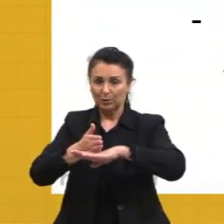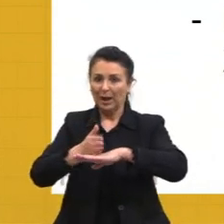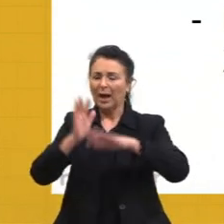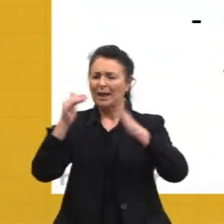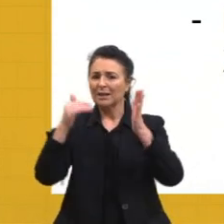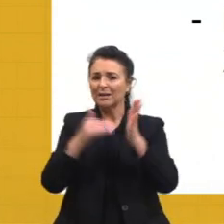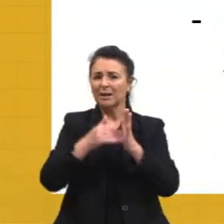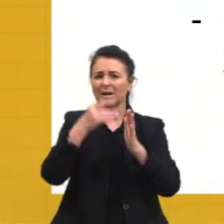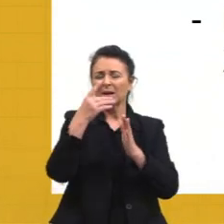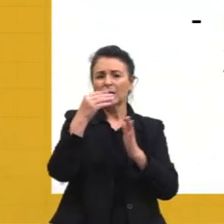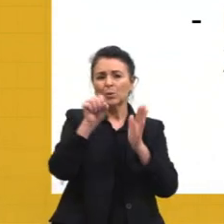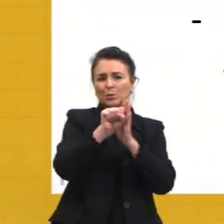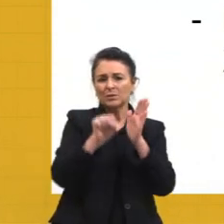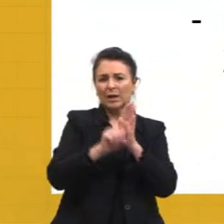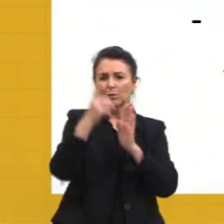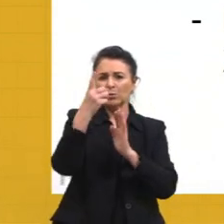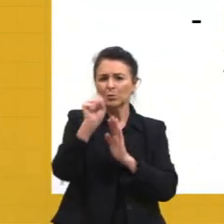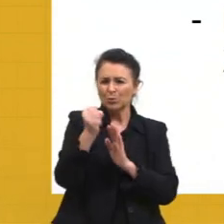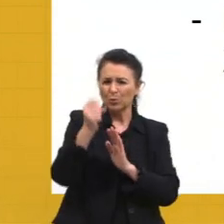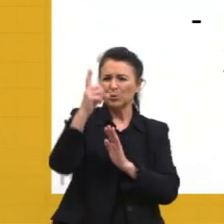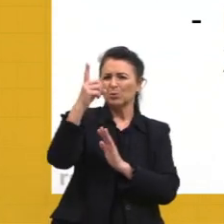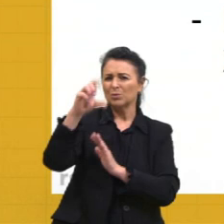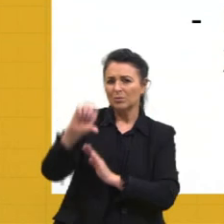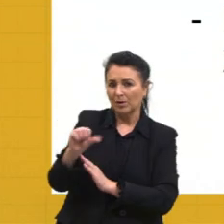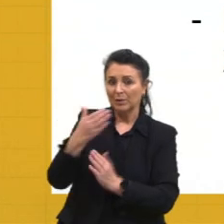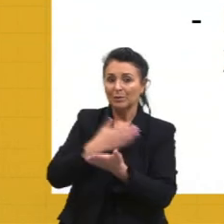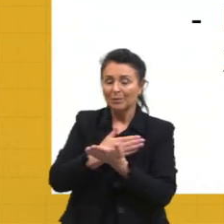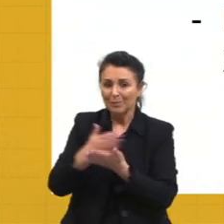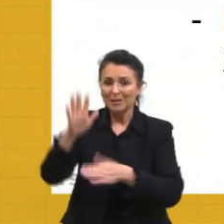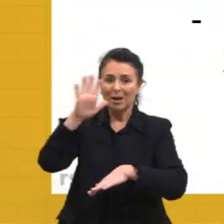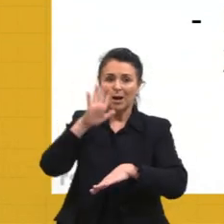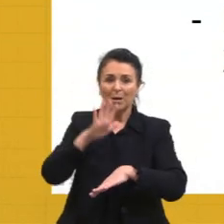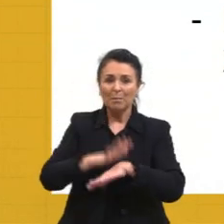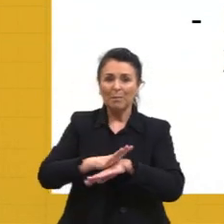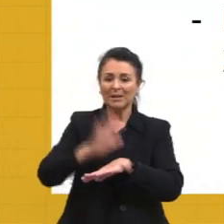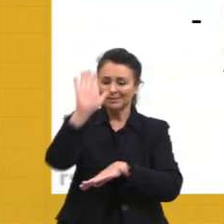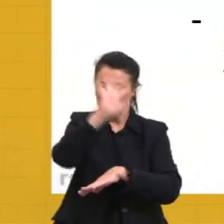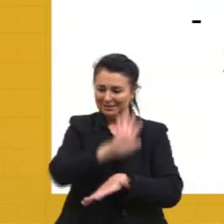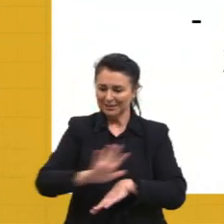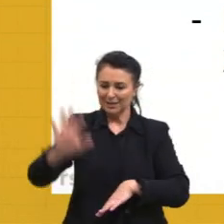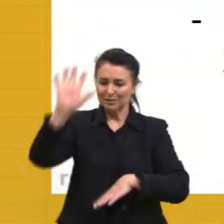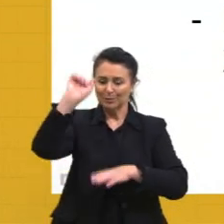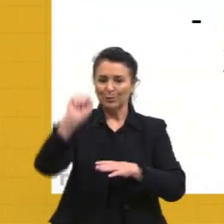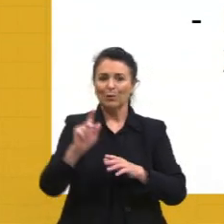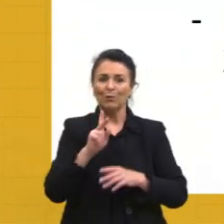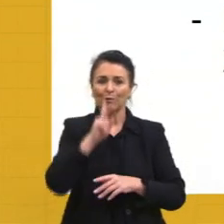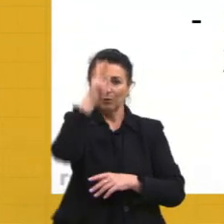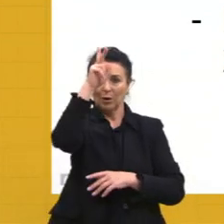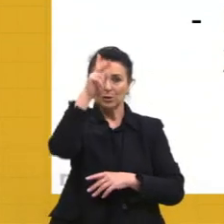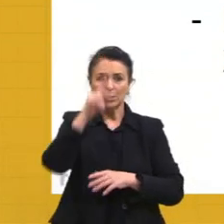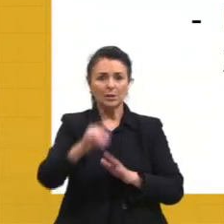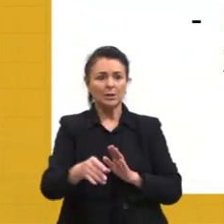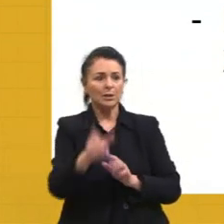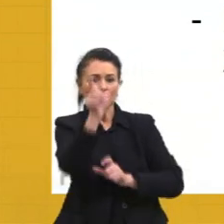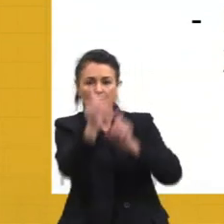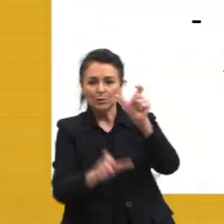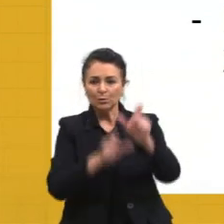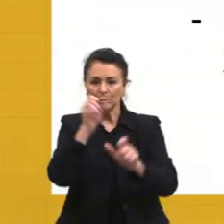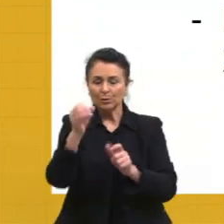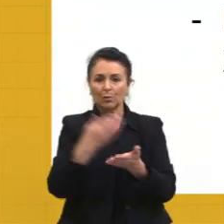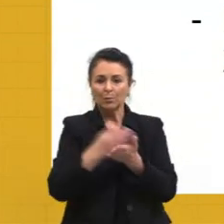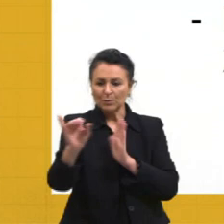que é só aí que começa a ter mais nacionalismo e que começa a ter essa identificação do Estado com o povo, que o Estado é